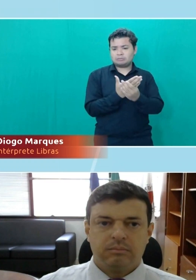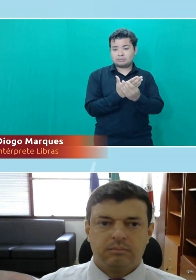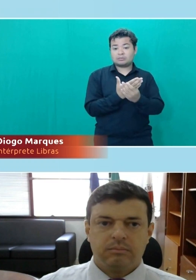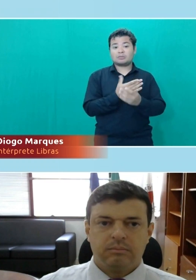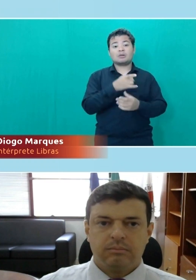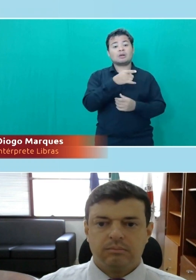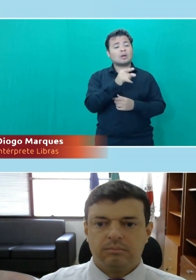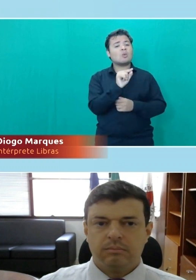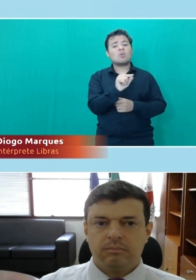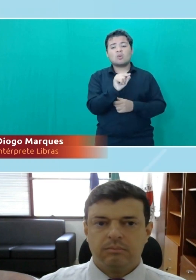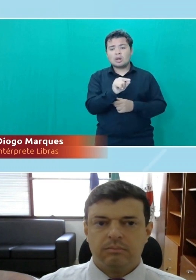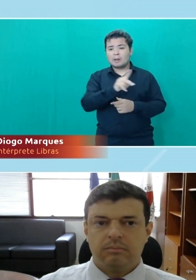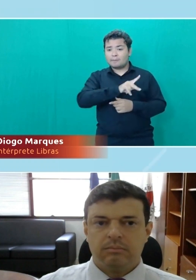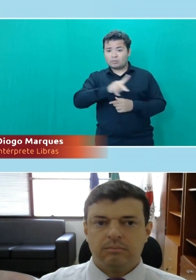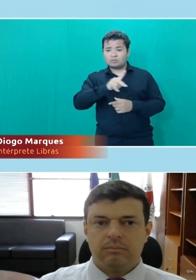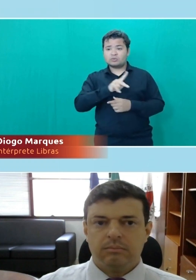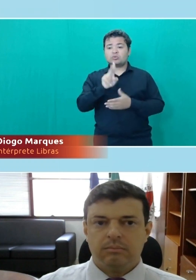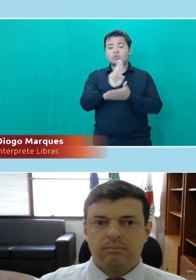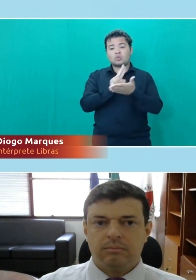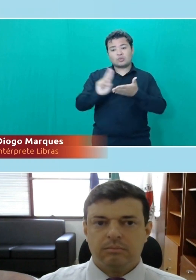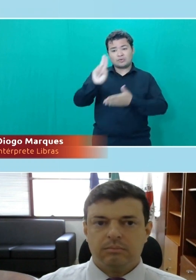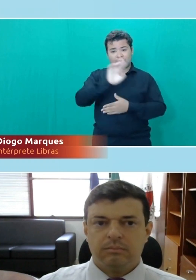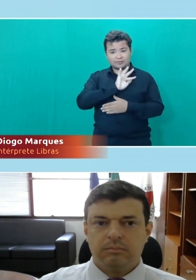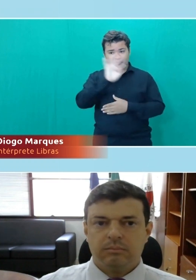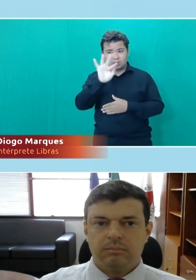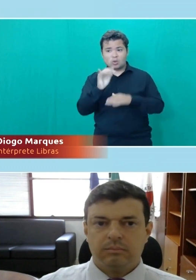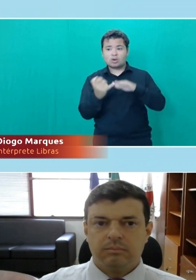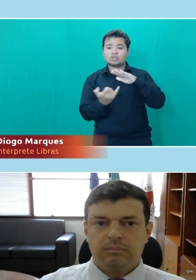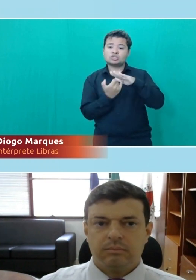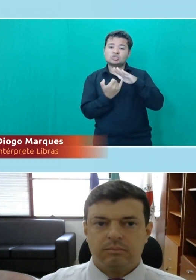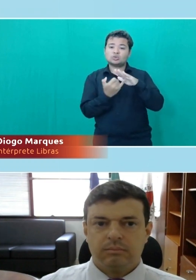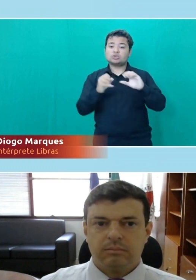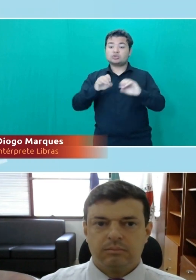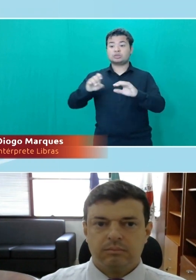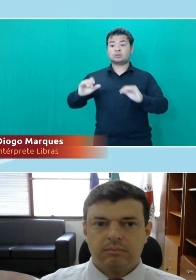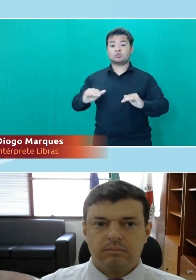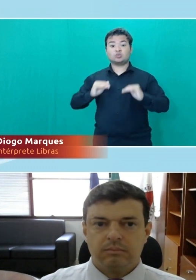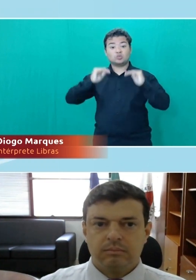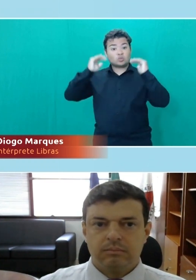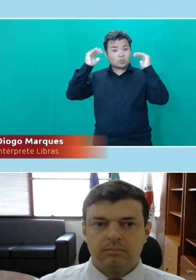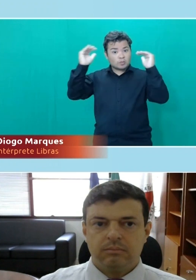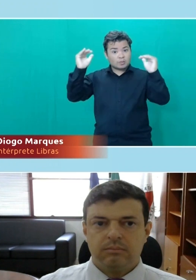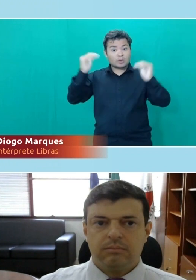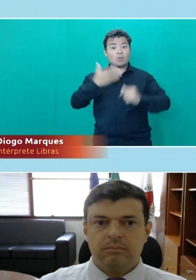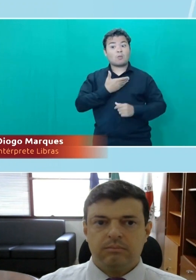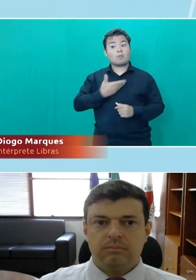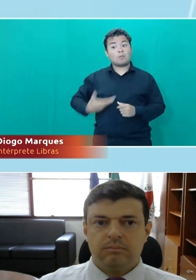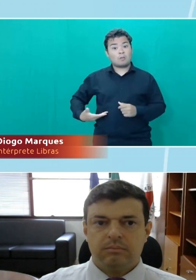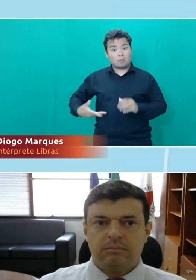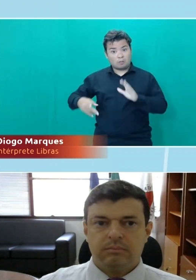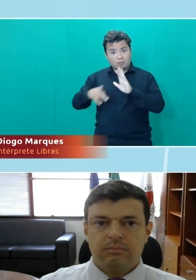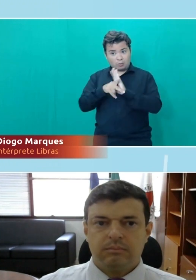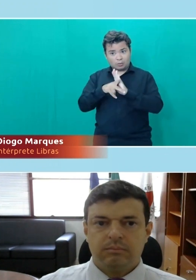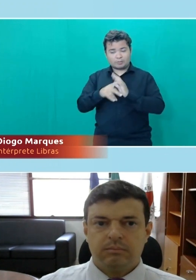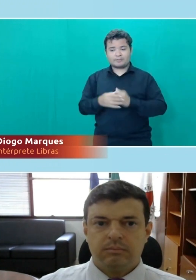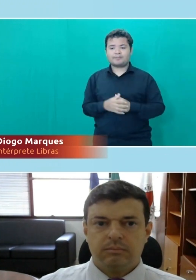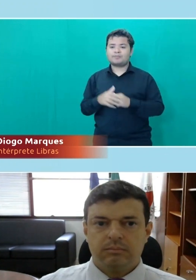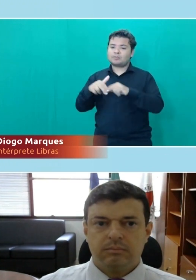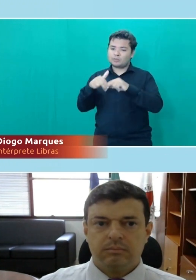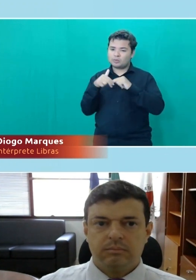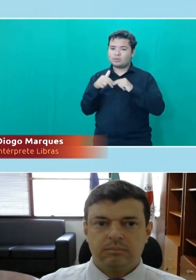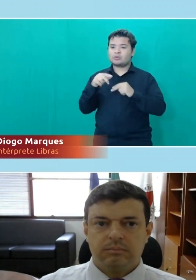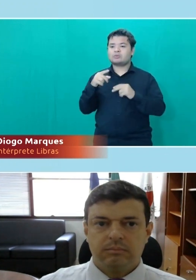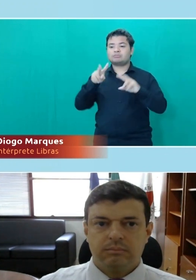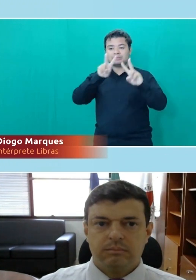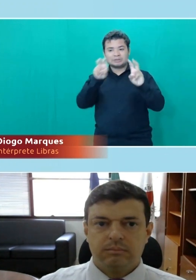universidades federais, de instituições de ensino superior públicas. E, por isso, nós decidimos falar sobre